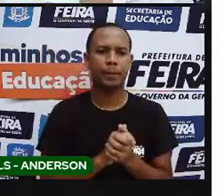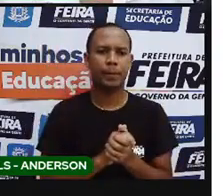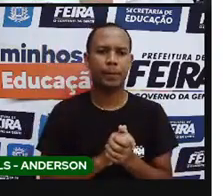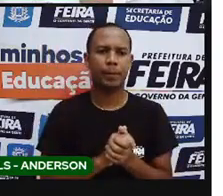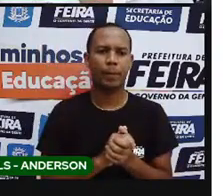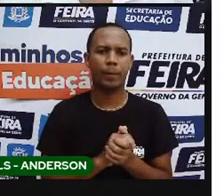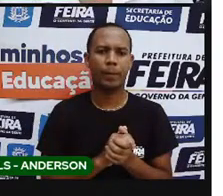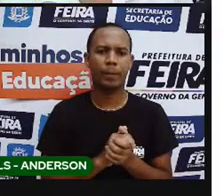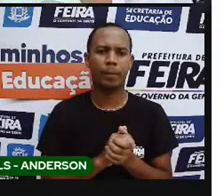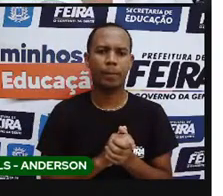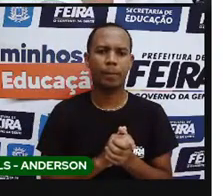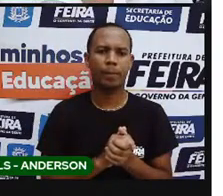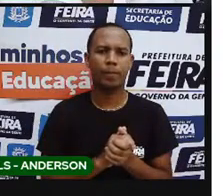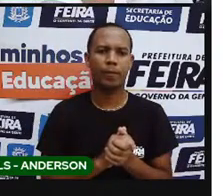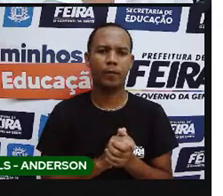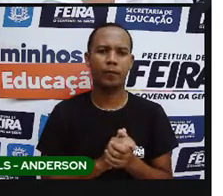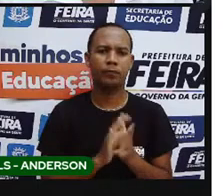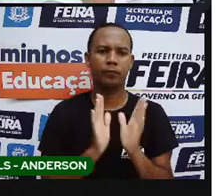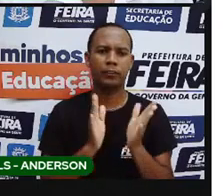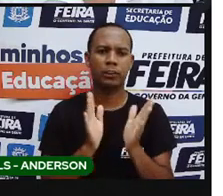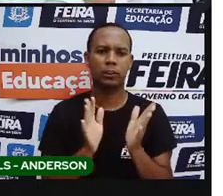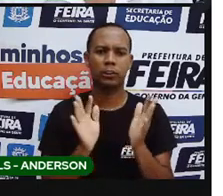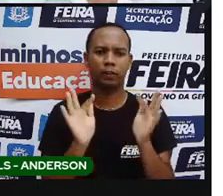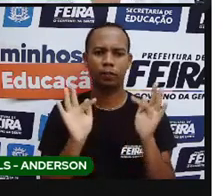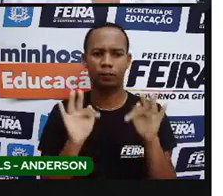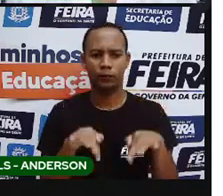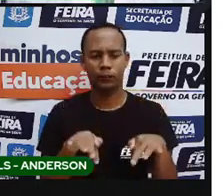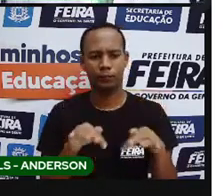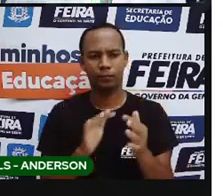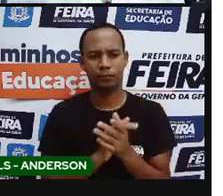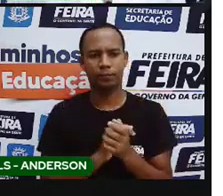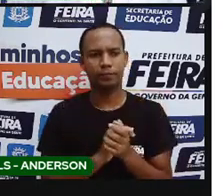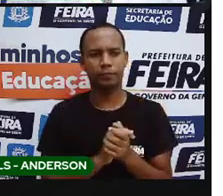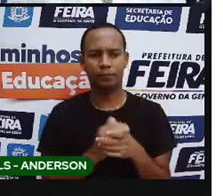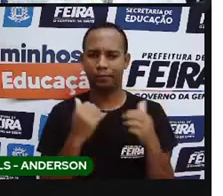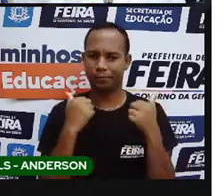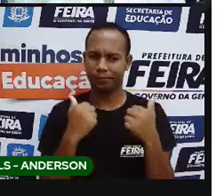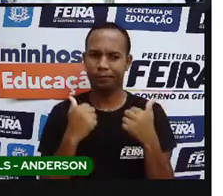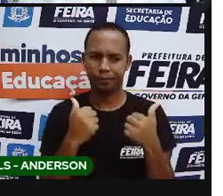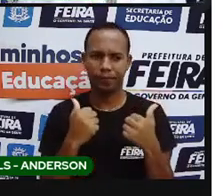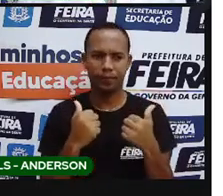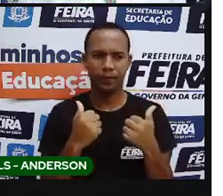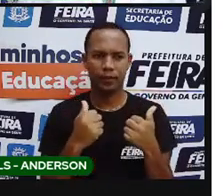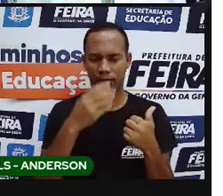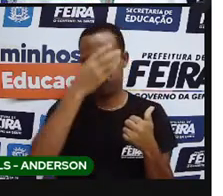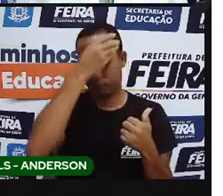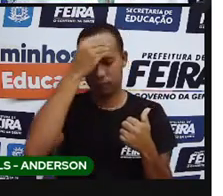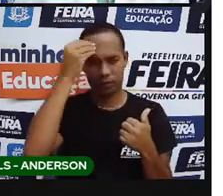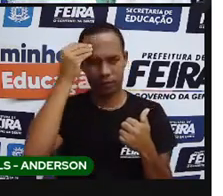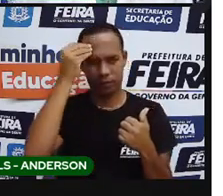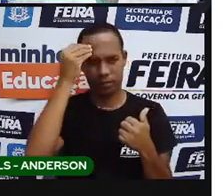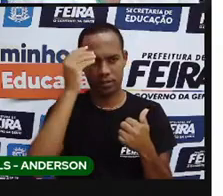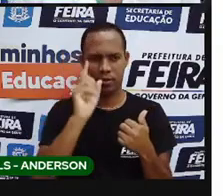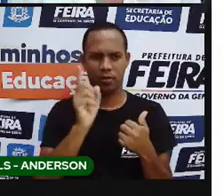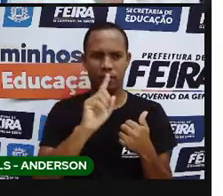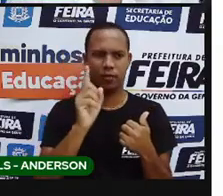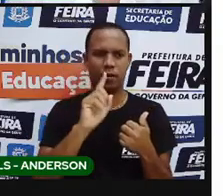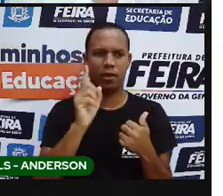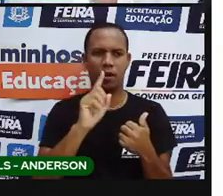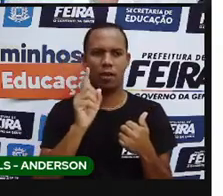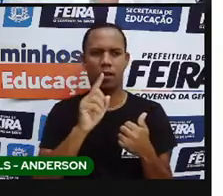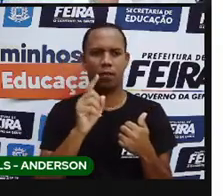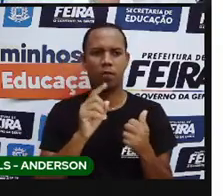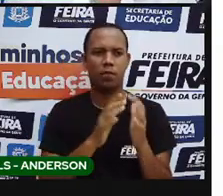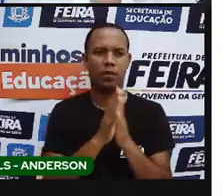E, por hoje, por agora, por essa aula, é só. Não esqueçam que a orientação está fora, certo?